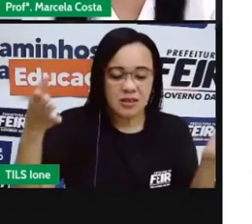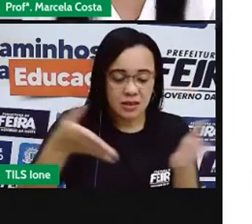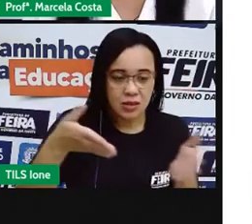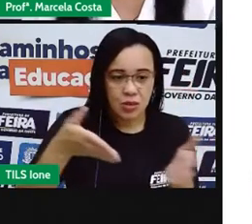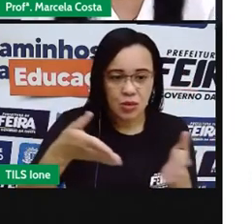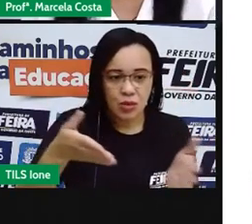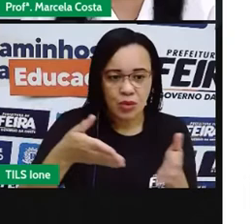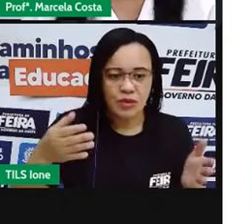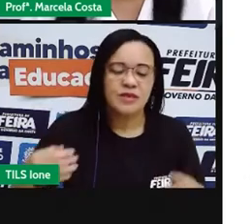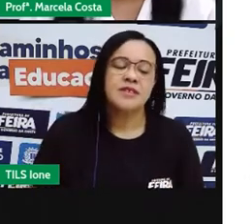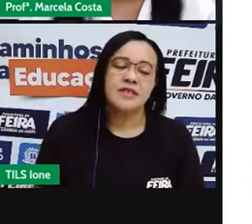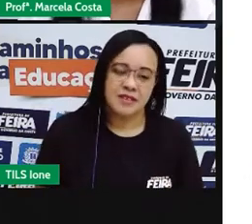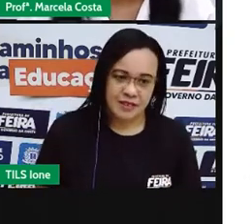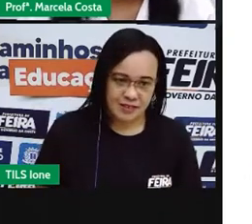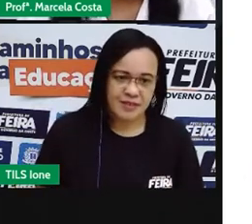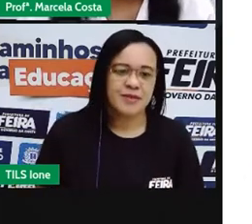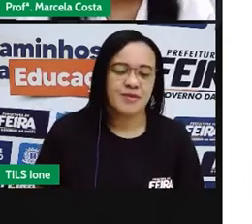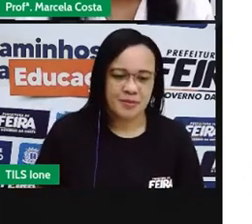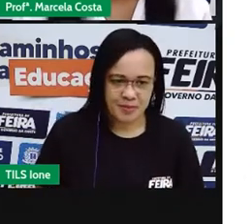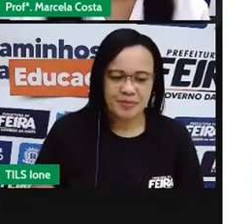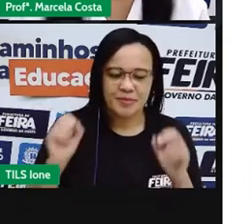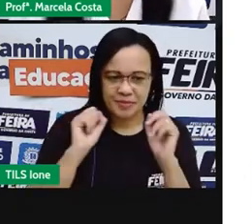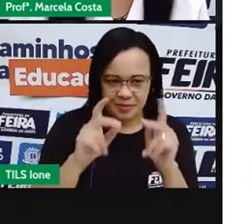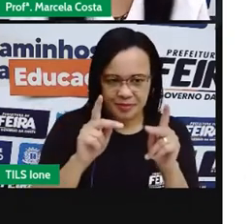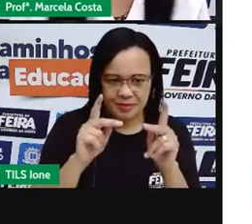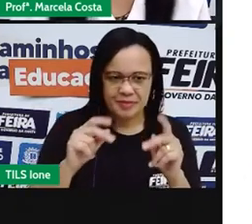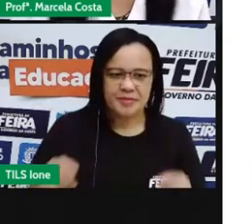você está vendo aqui na aula. Está certo?